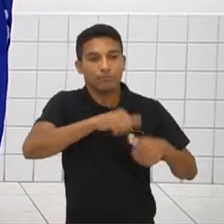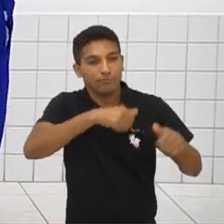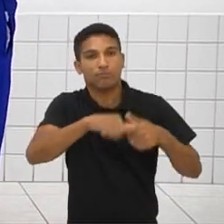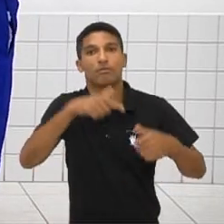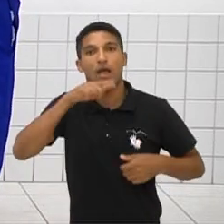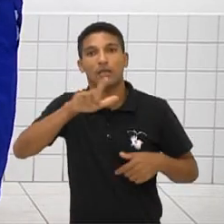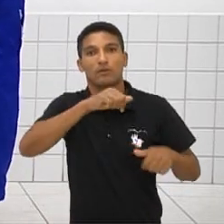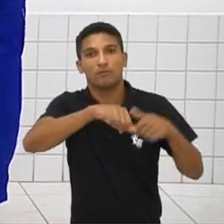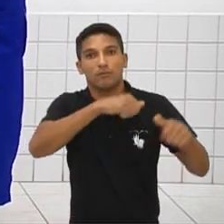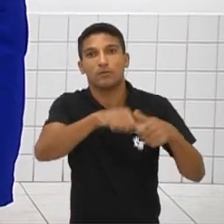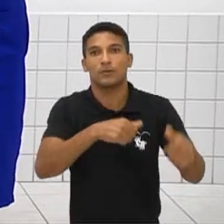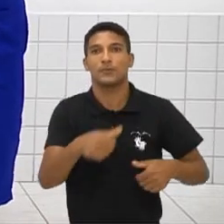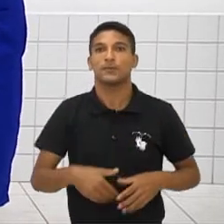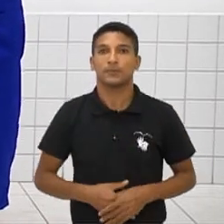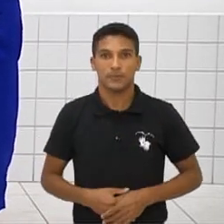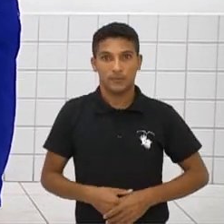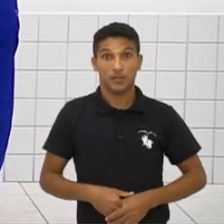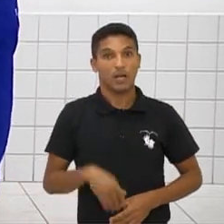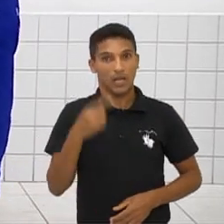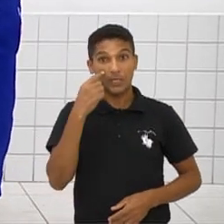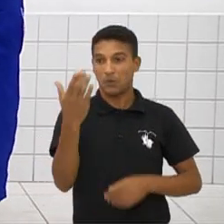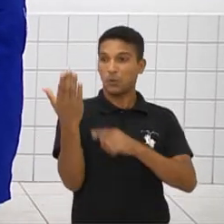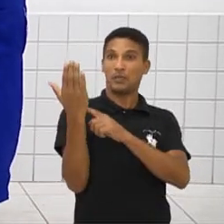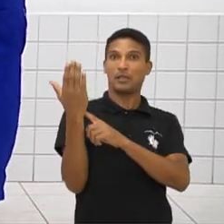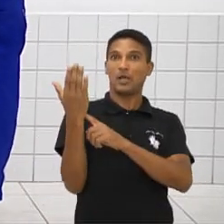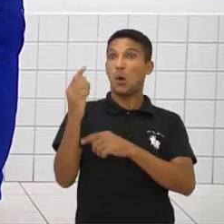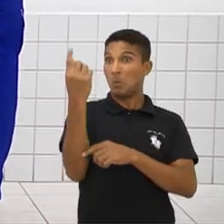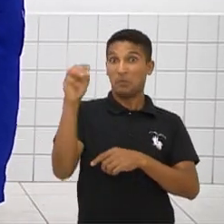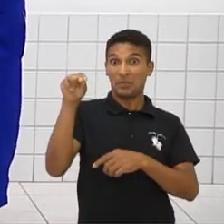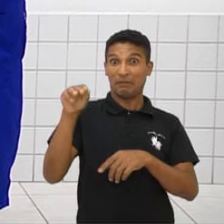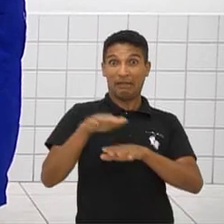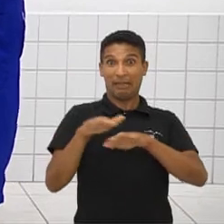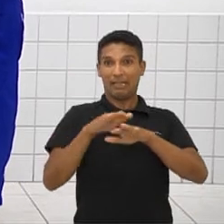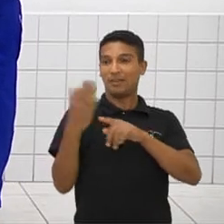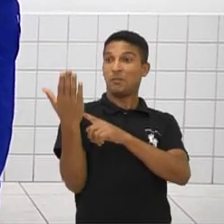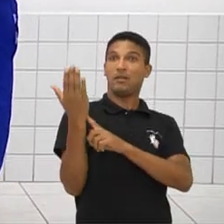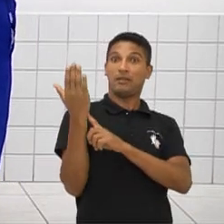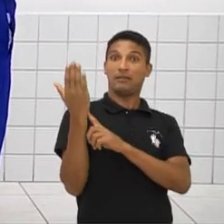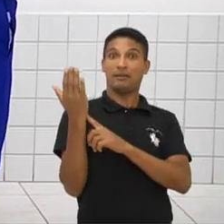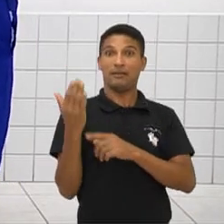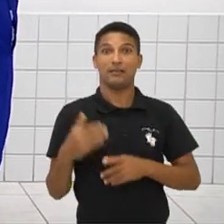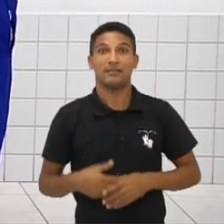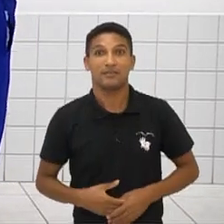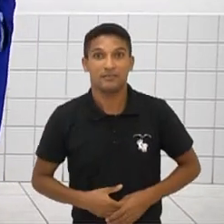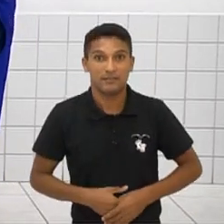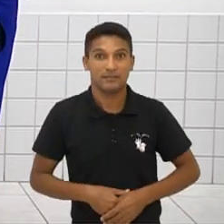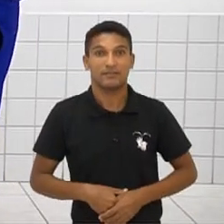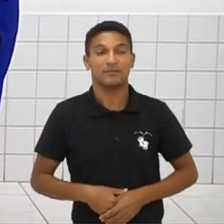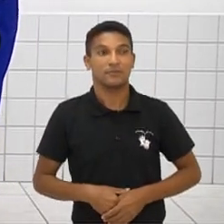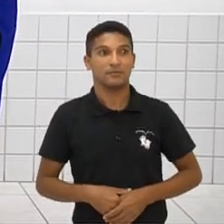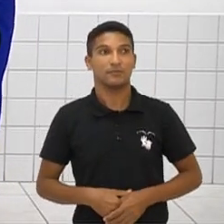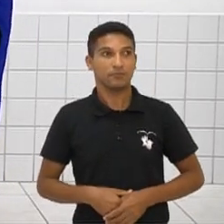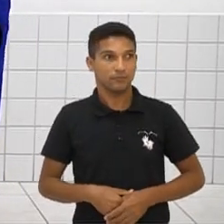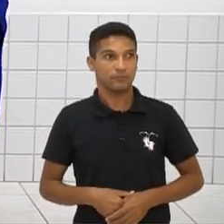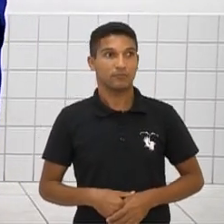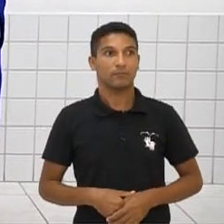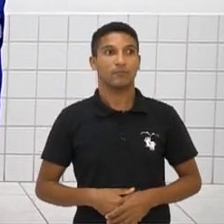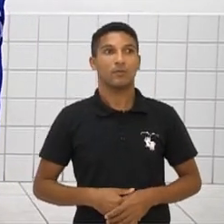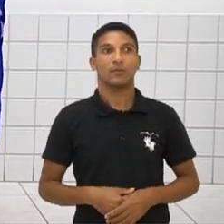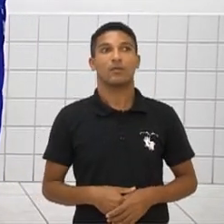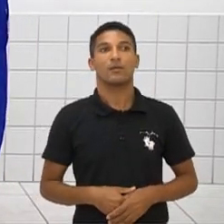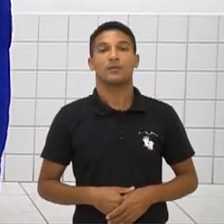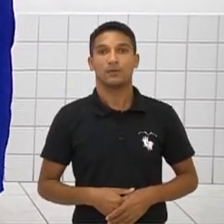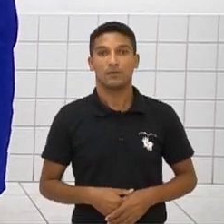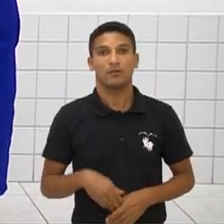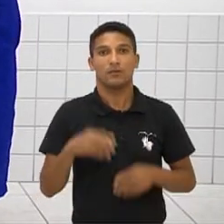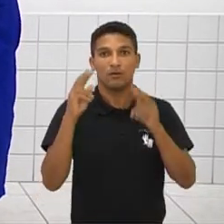O pessoal já está mostrando para a gente ali que a gente só tem um minuto. E a gente vai parar por aqui, pessoal. Seguinte. Idioms e pronomes relativos